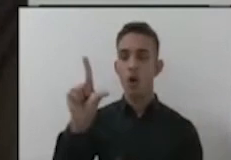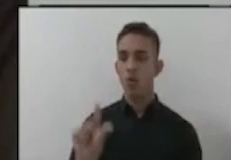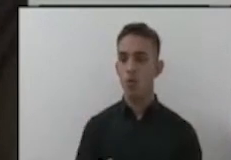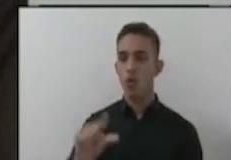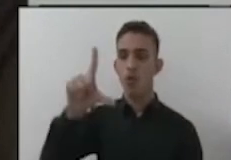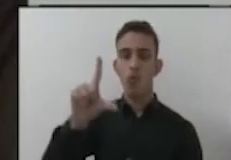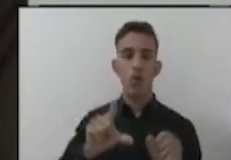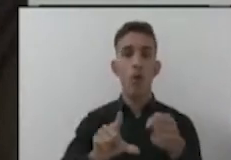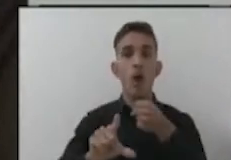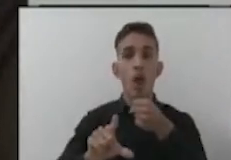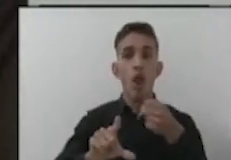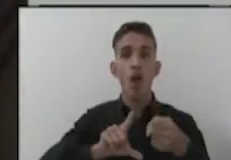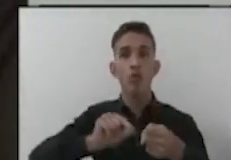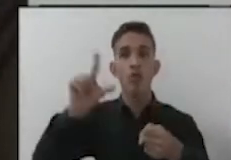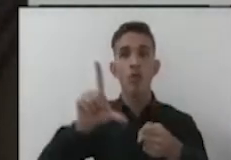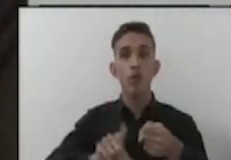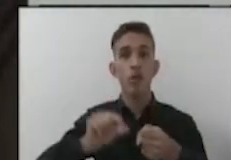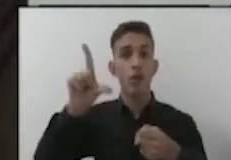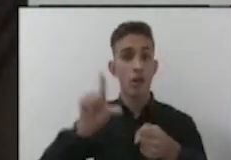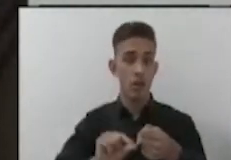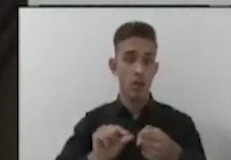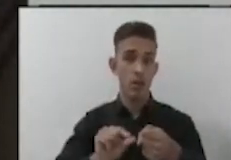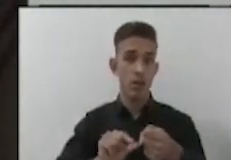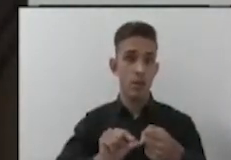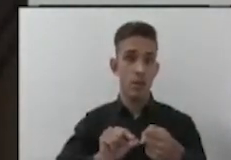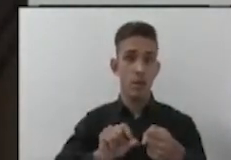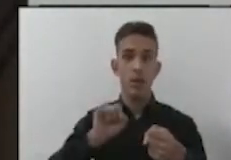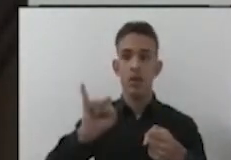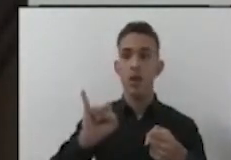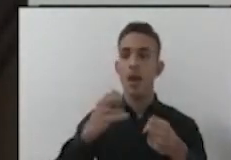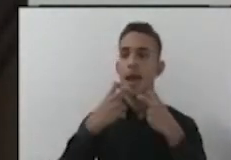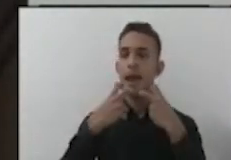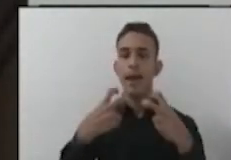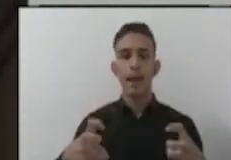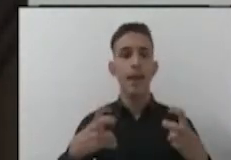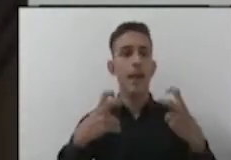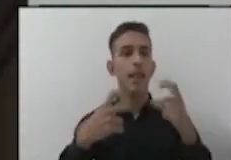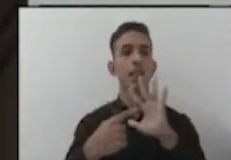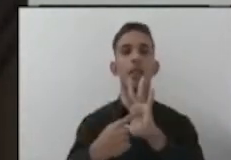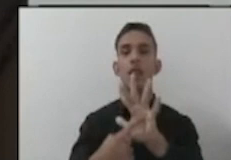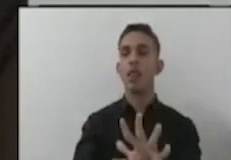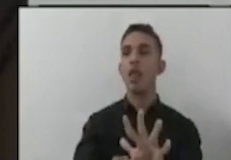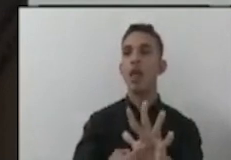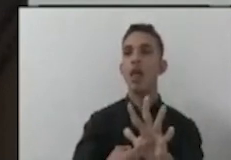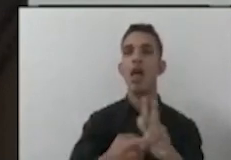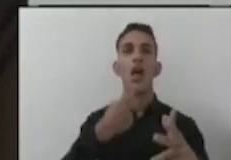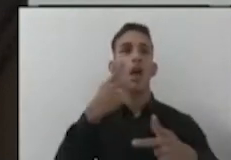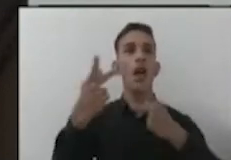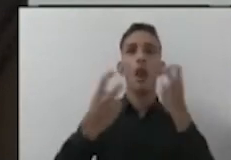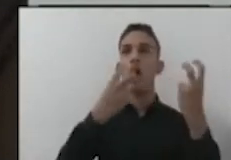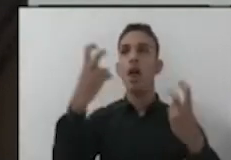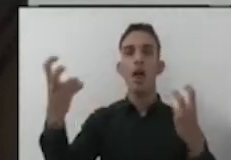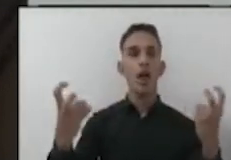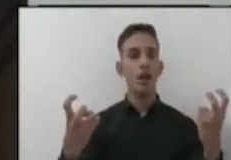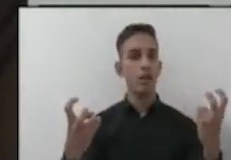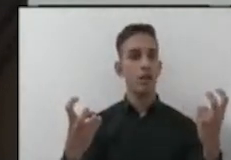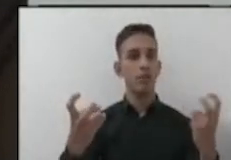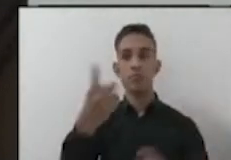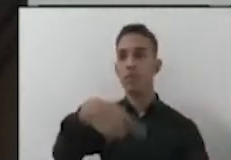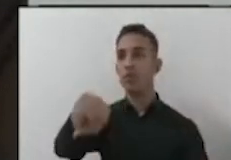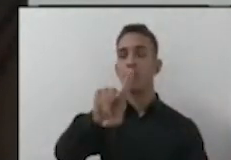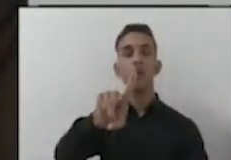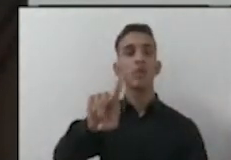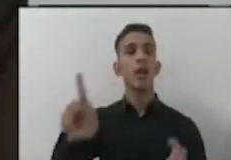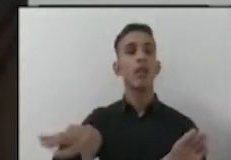e aumenta volume de ninguém. Se alguém aqui quer gritar, quer se aparecer, quer falar mais alto que outro, que vocês falem